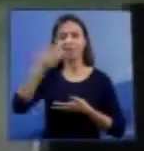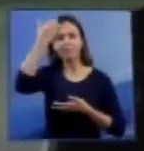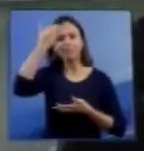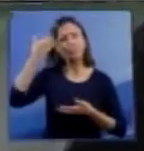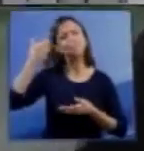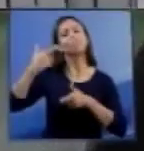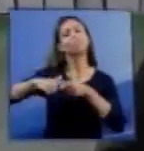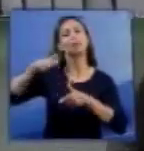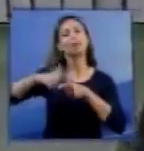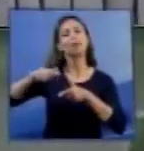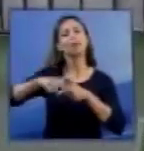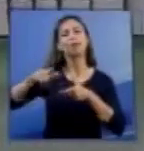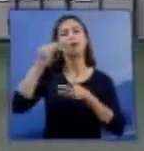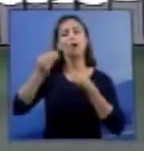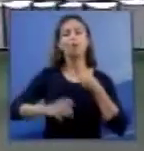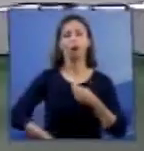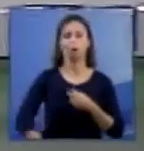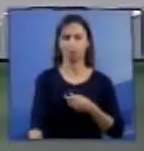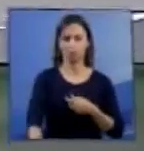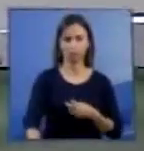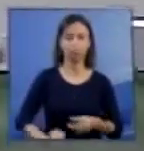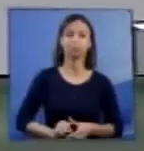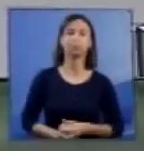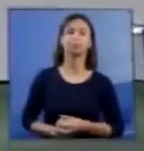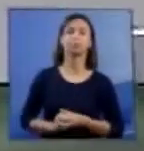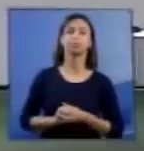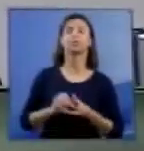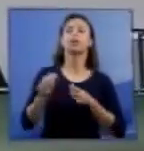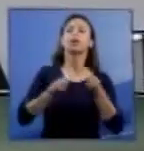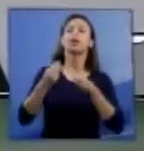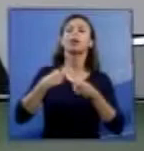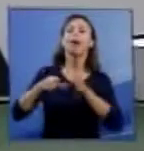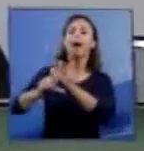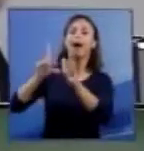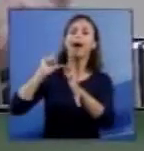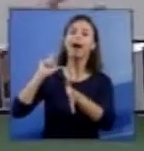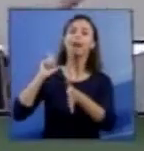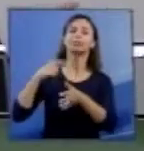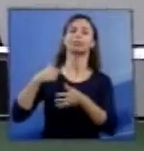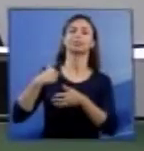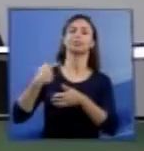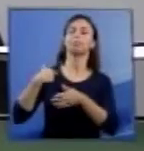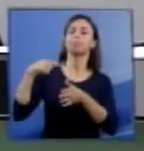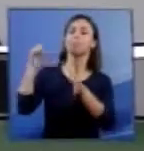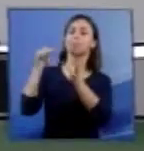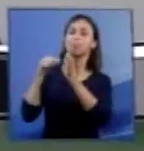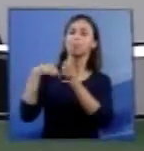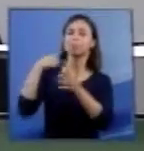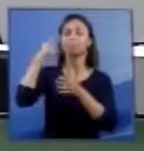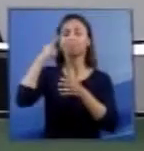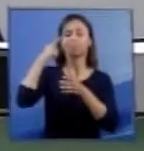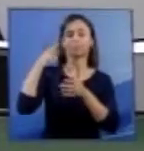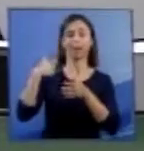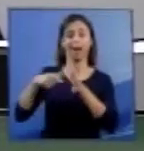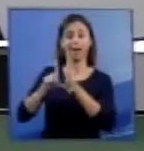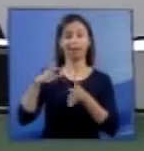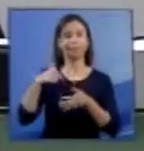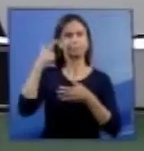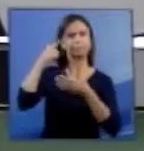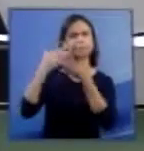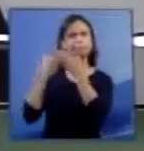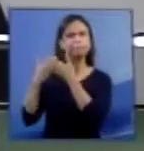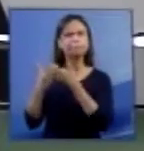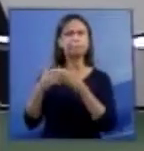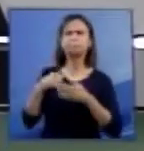ela segue mais ou menos na linha do que foi trazido anteriormente, porque eu fiquei justamente a me perguntar se